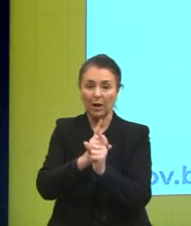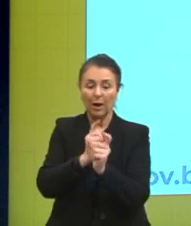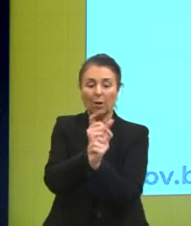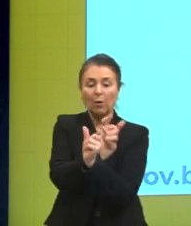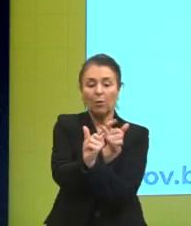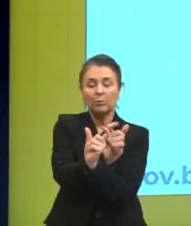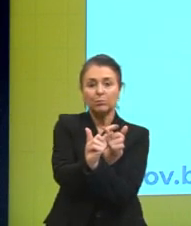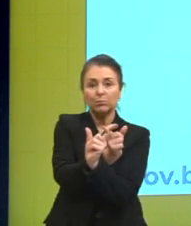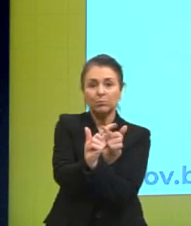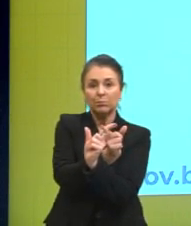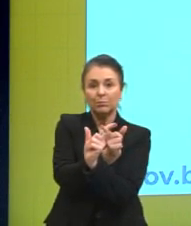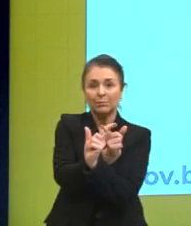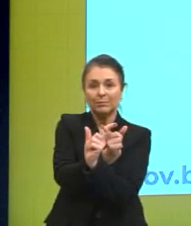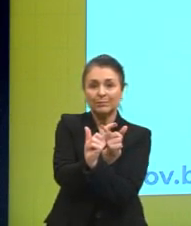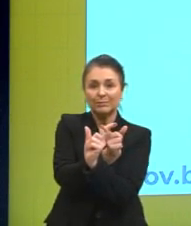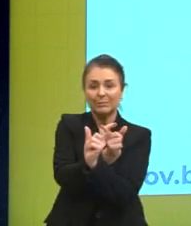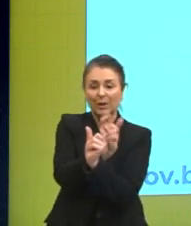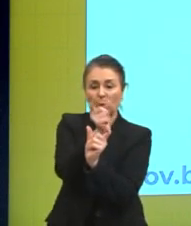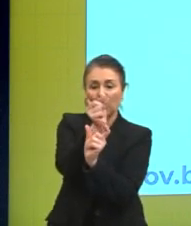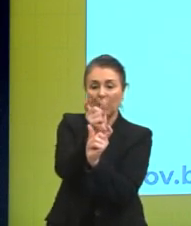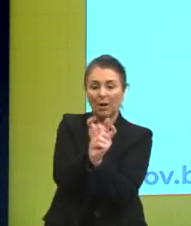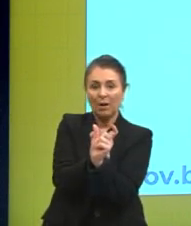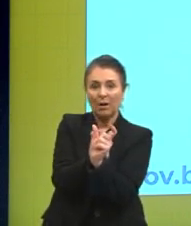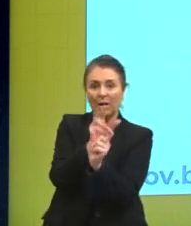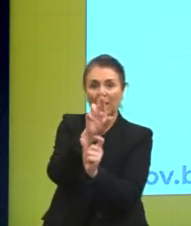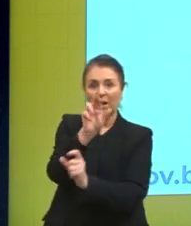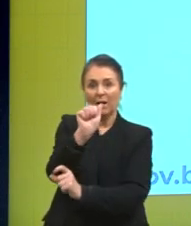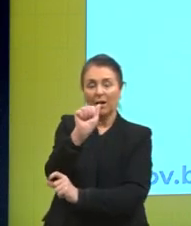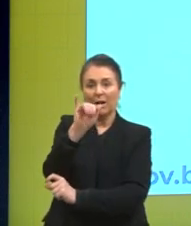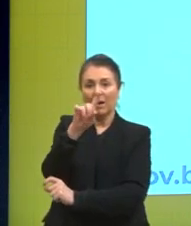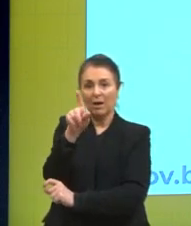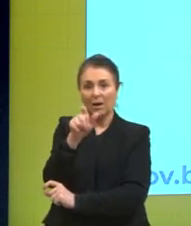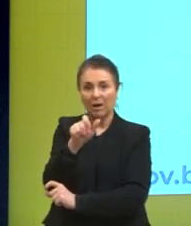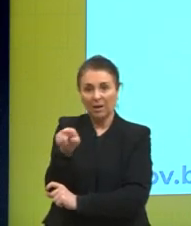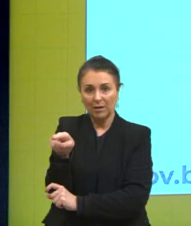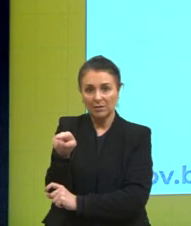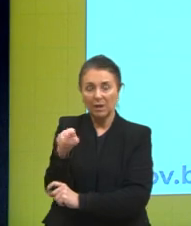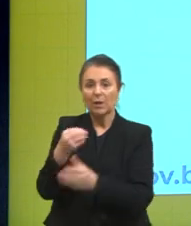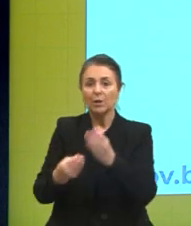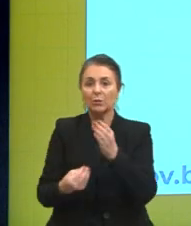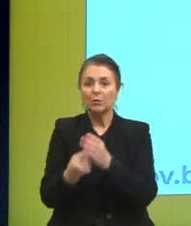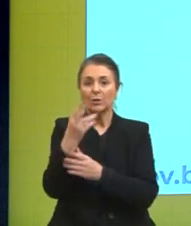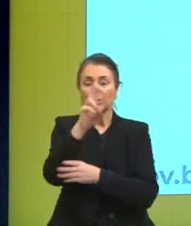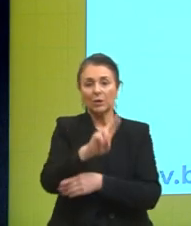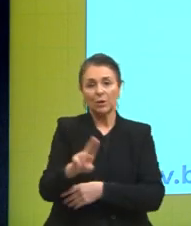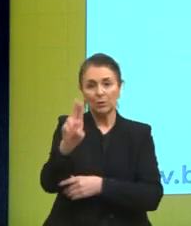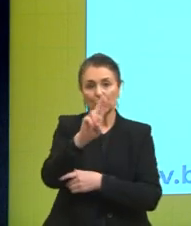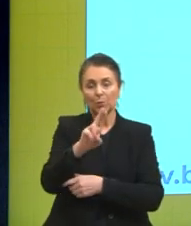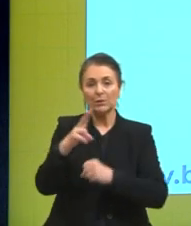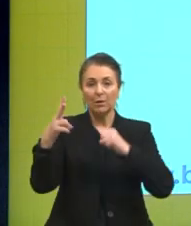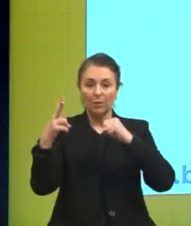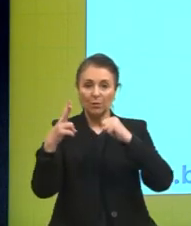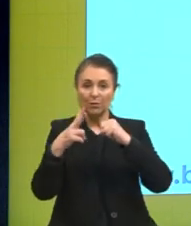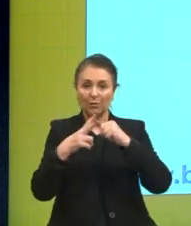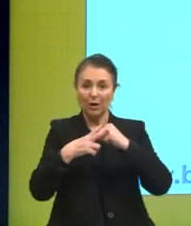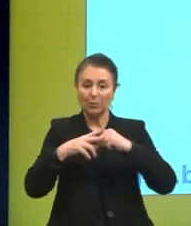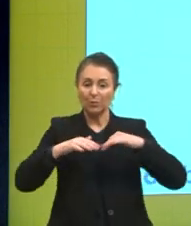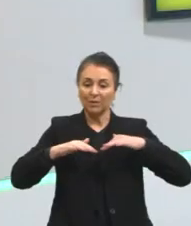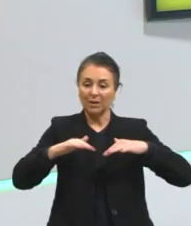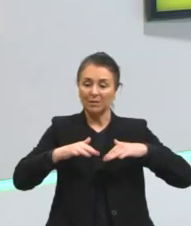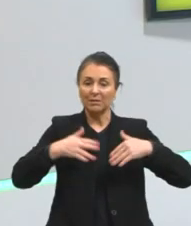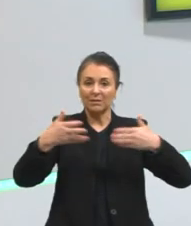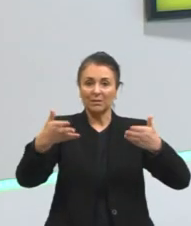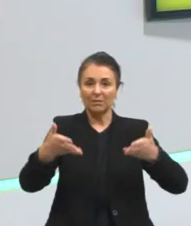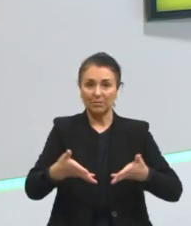e vai utilizar as mesmas desinências pra criar aqui ou utilizar o verbo no presente do indicativo só que